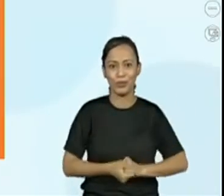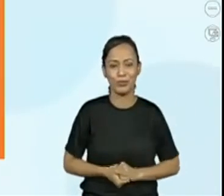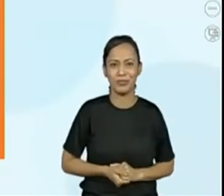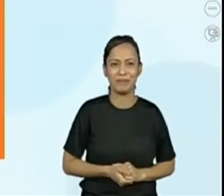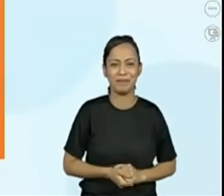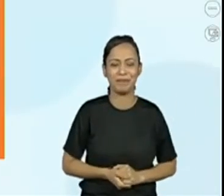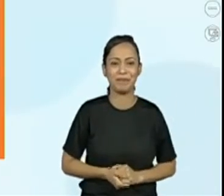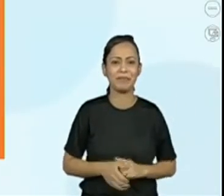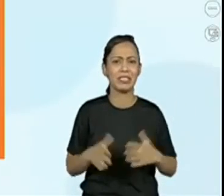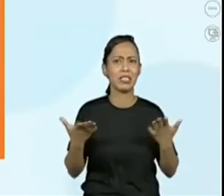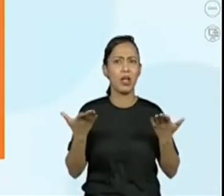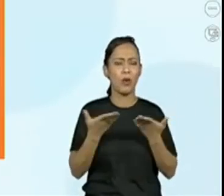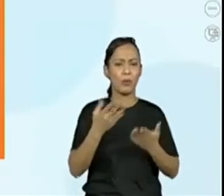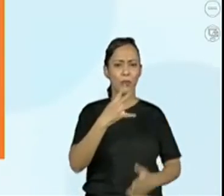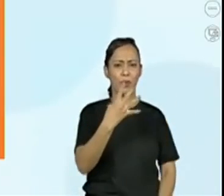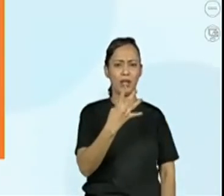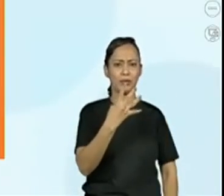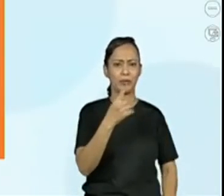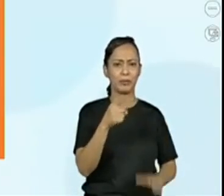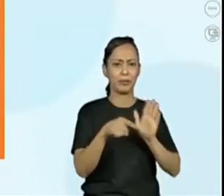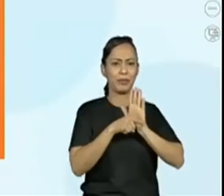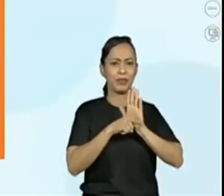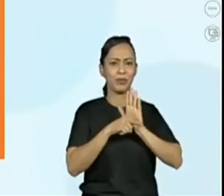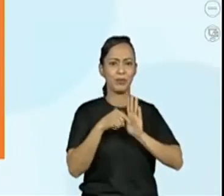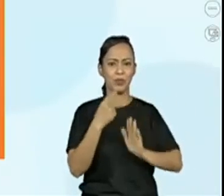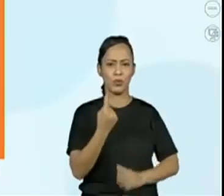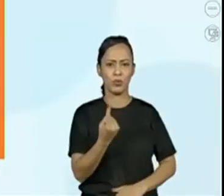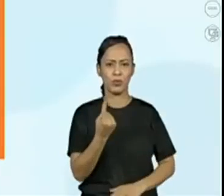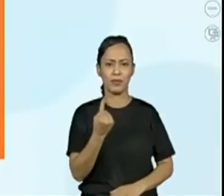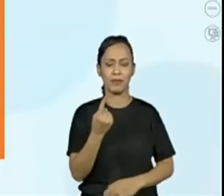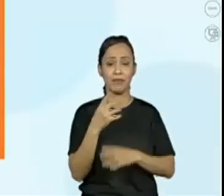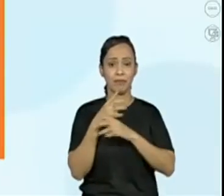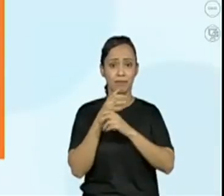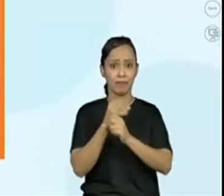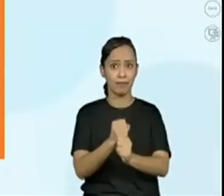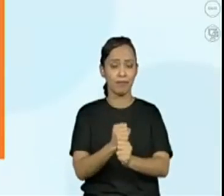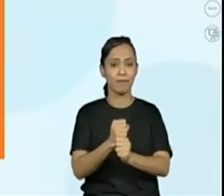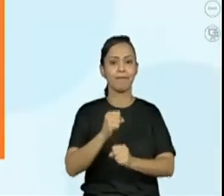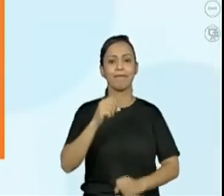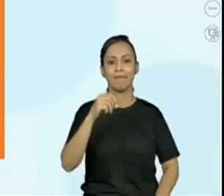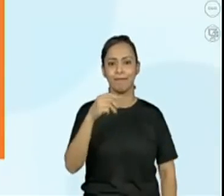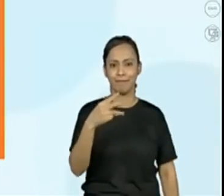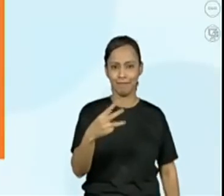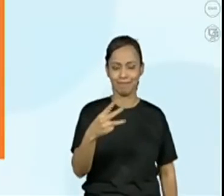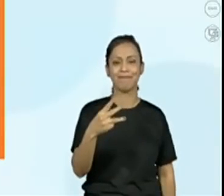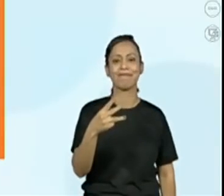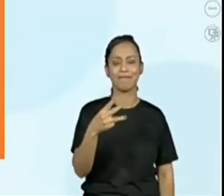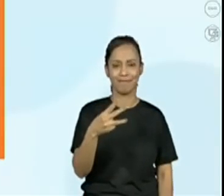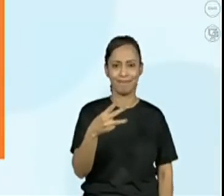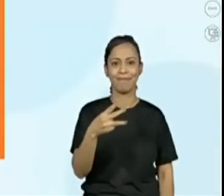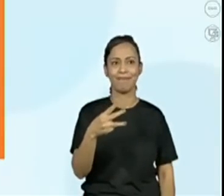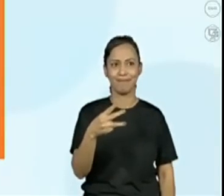3, não é? 4 menos 1, 3. Isso mesmo, Pro Alessandra, 3.